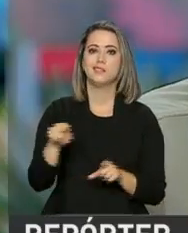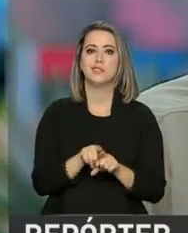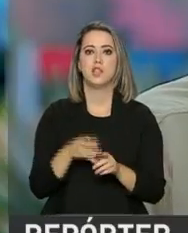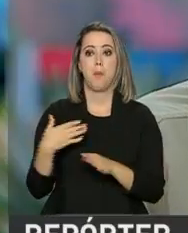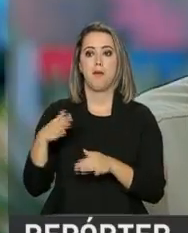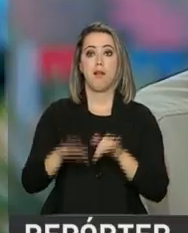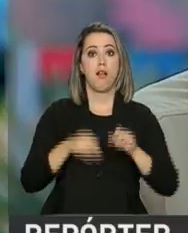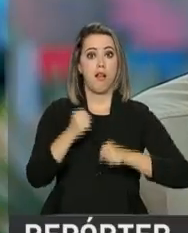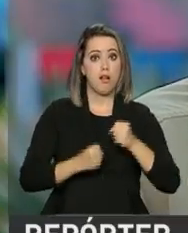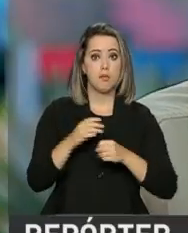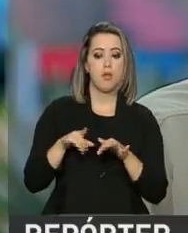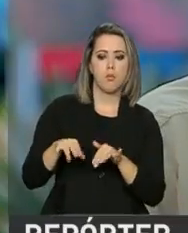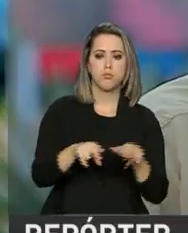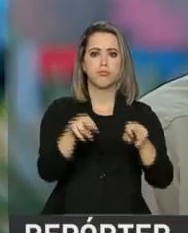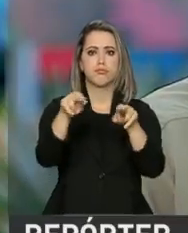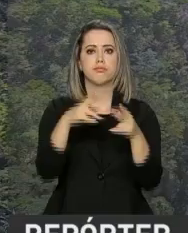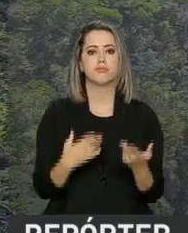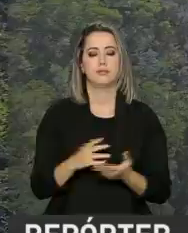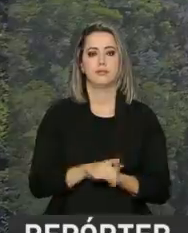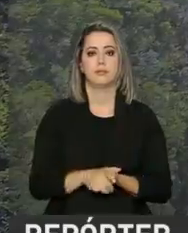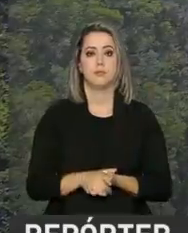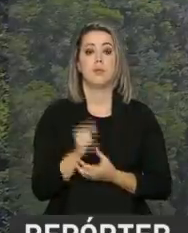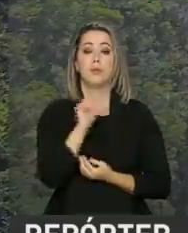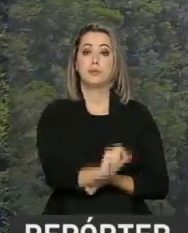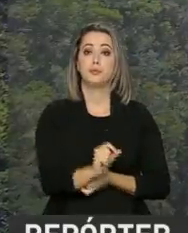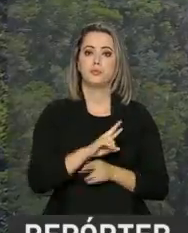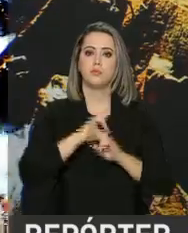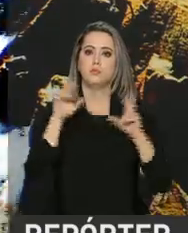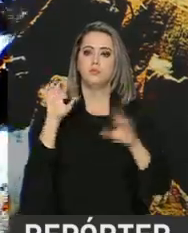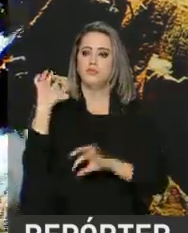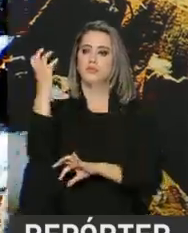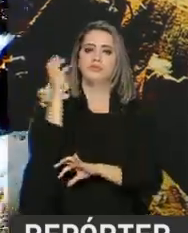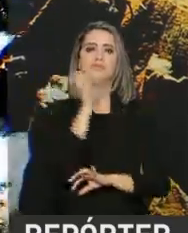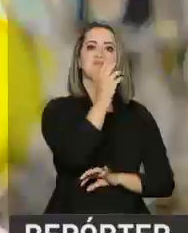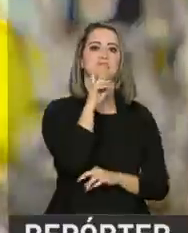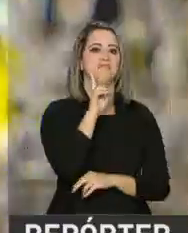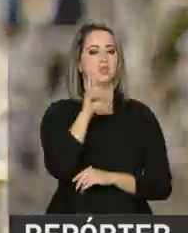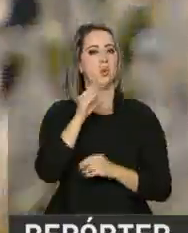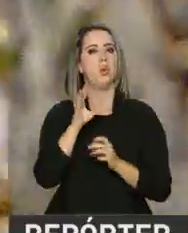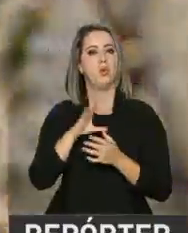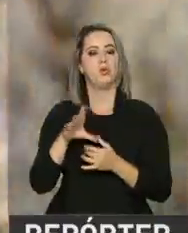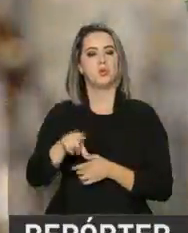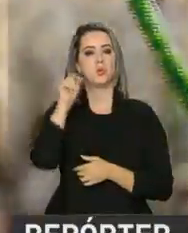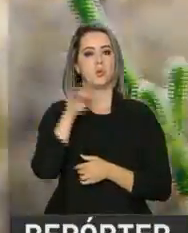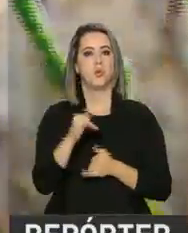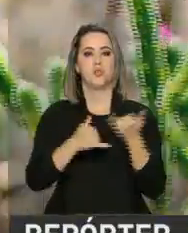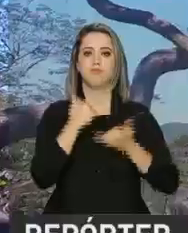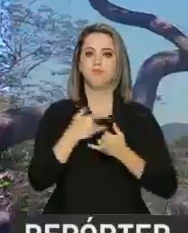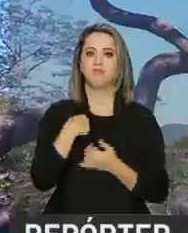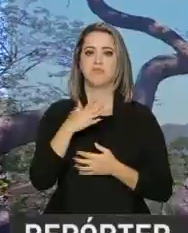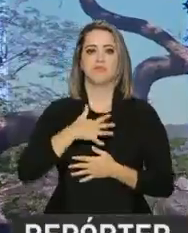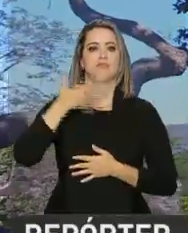as trilhas e caminhadas, os trequings de longa duração. E a variedade de paisagens e opções de lazer inspiram o retorno de quem já